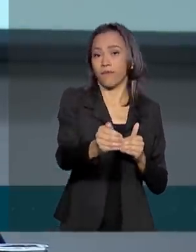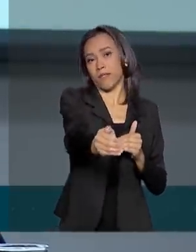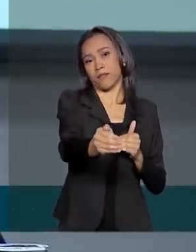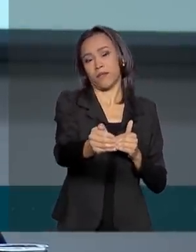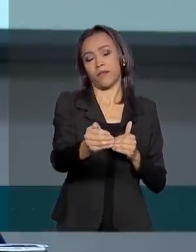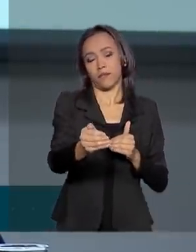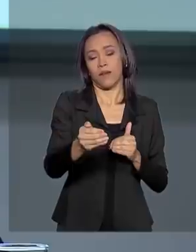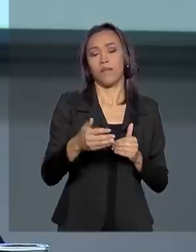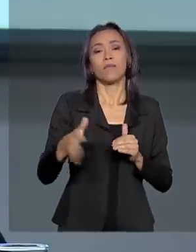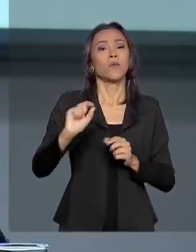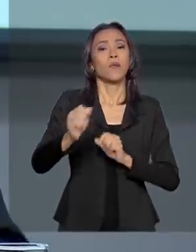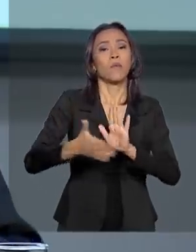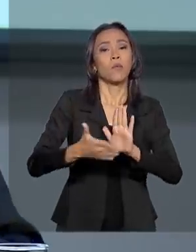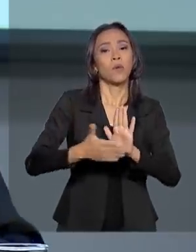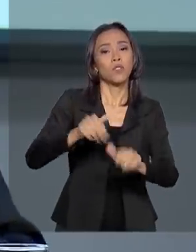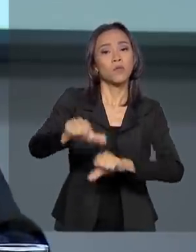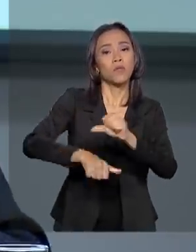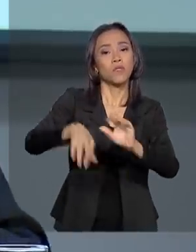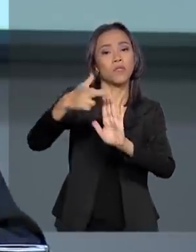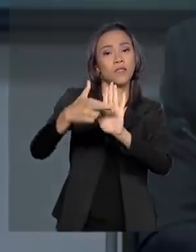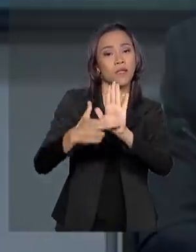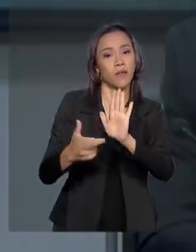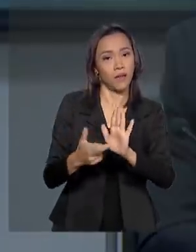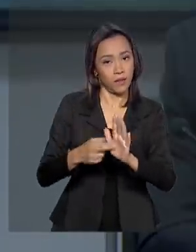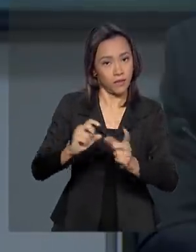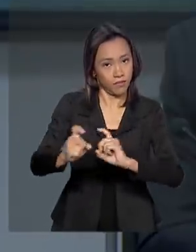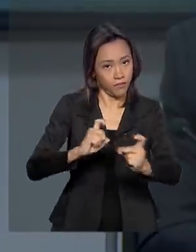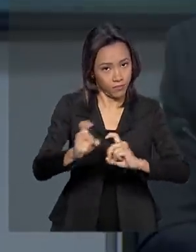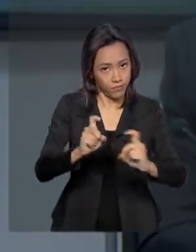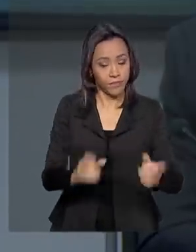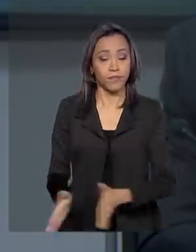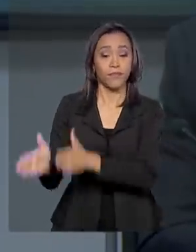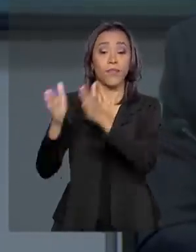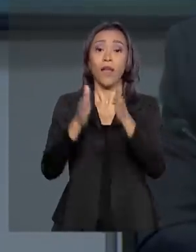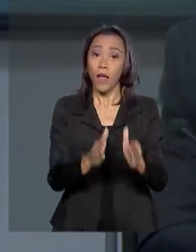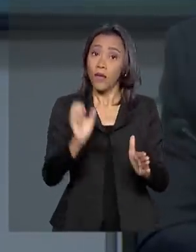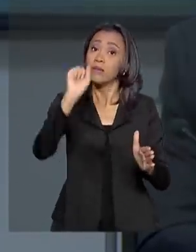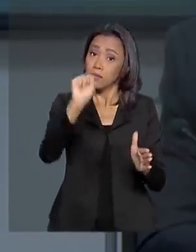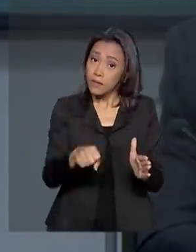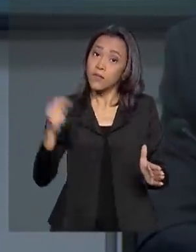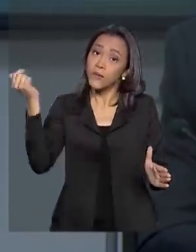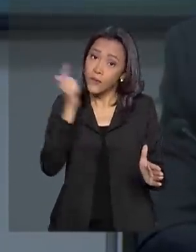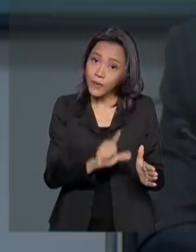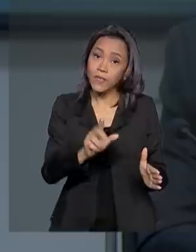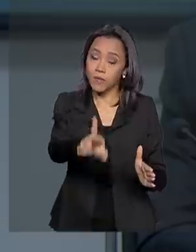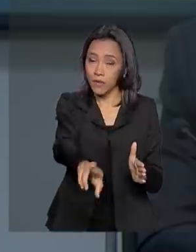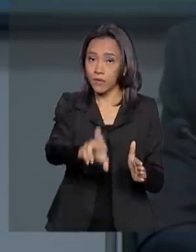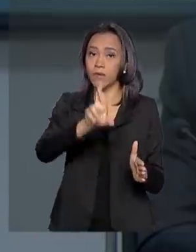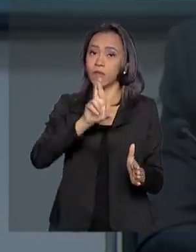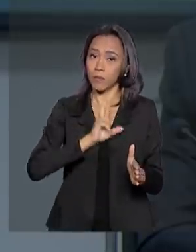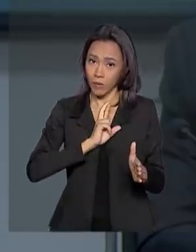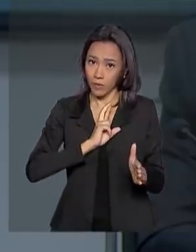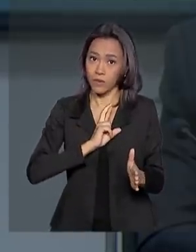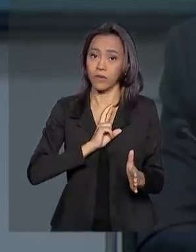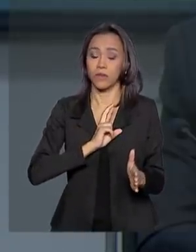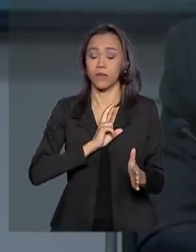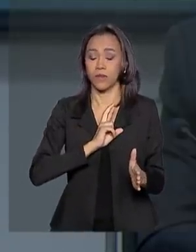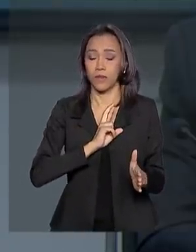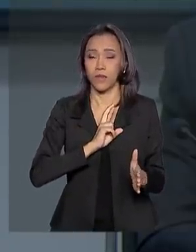única maneira de nós recuperarmos esse terreno. E aí sim nós podemos ter uma resposta mais,